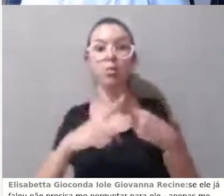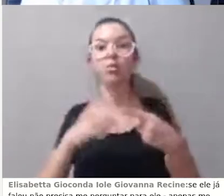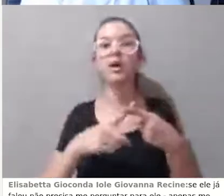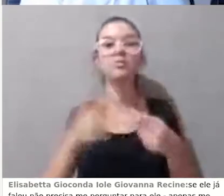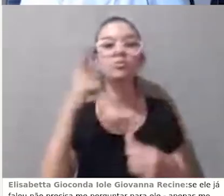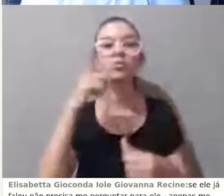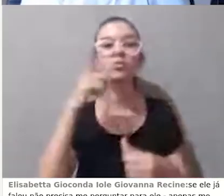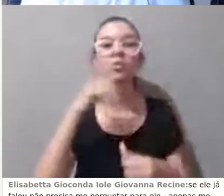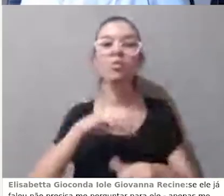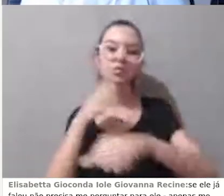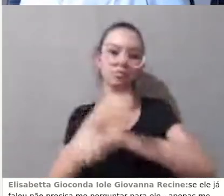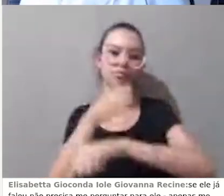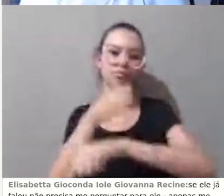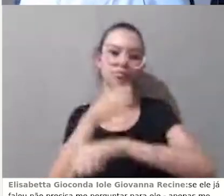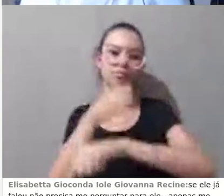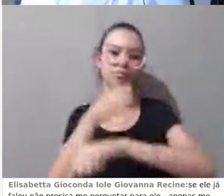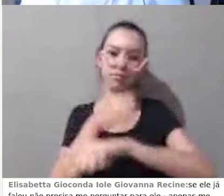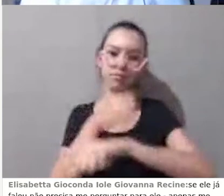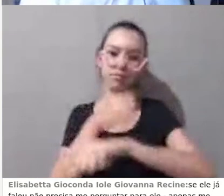acessando o curso.